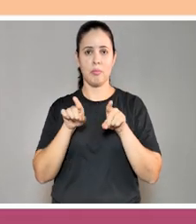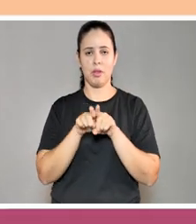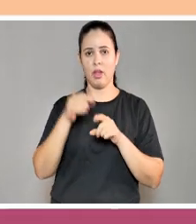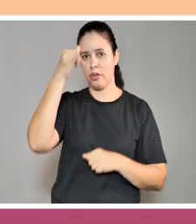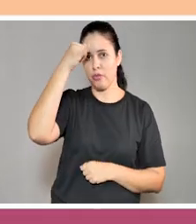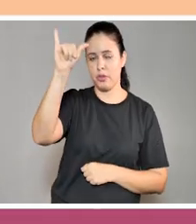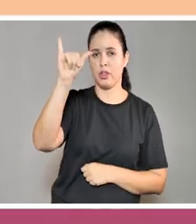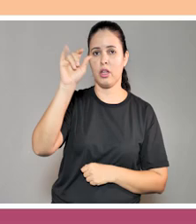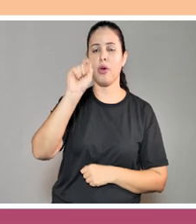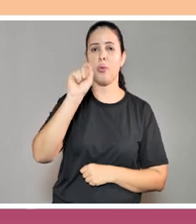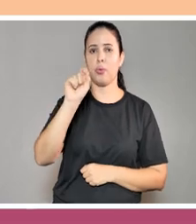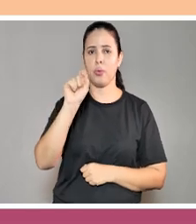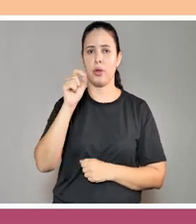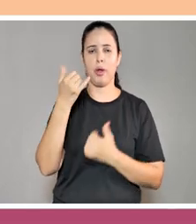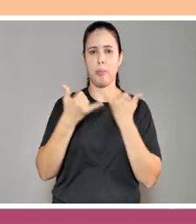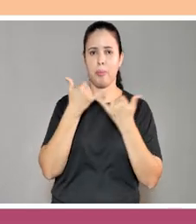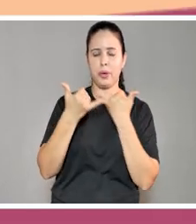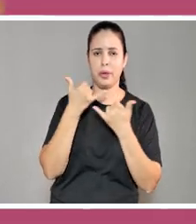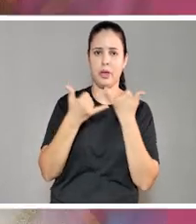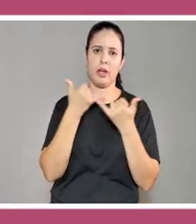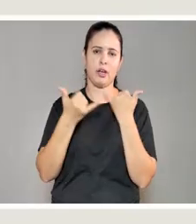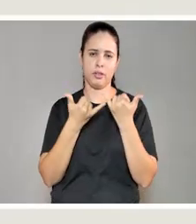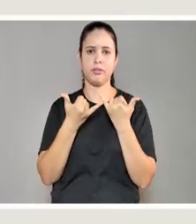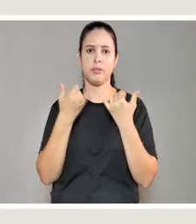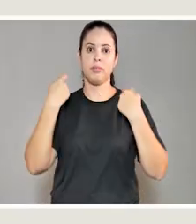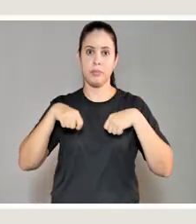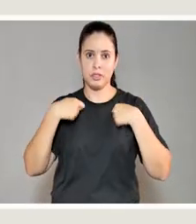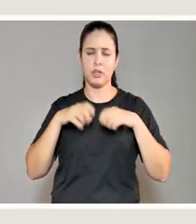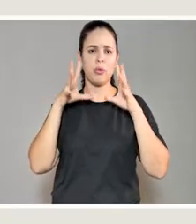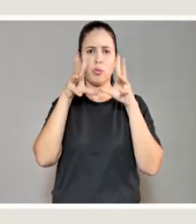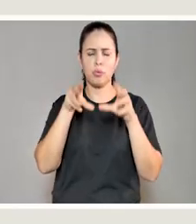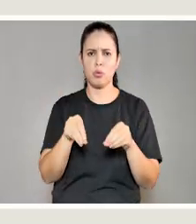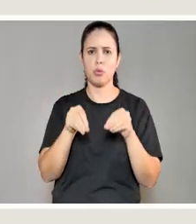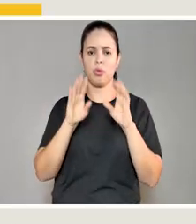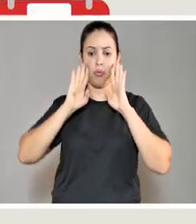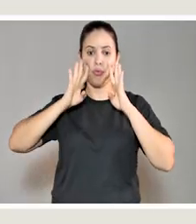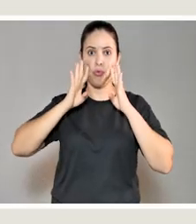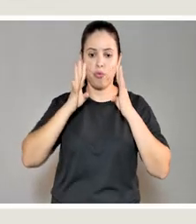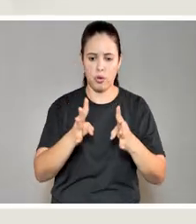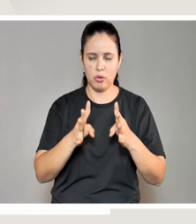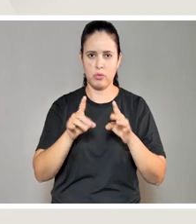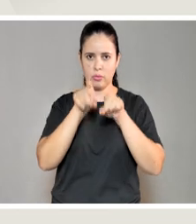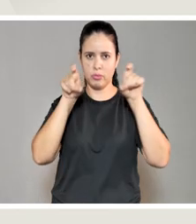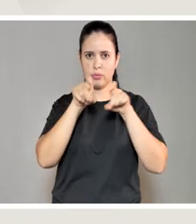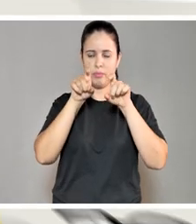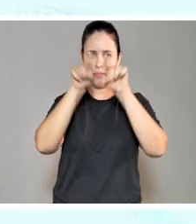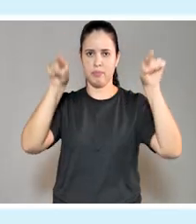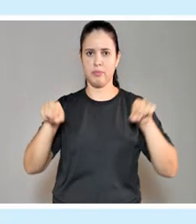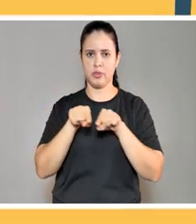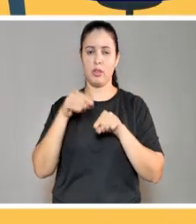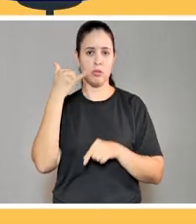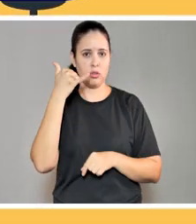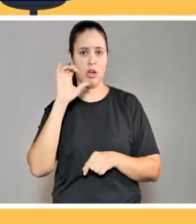longe de distrações durante o seu momento de estudo. É necessário deixar tudo para trás e focar apenas na tela do computador, do